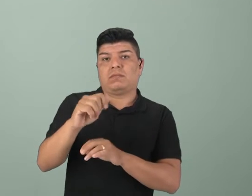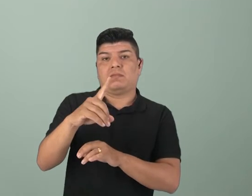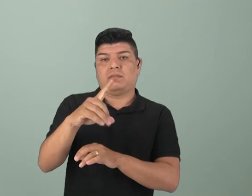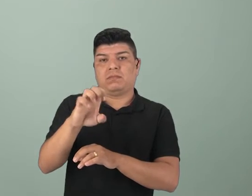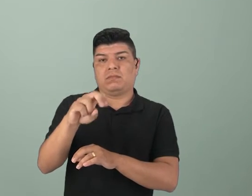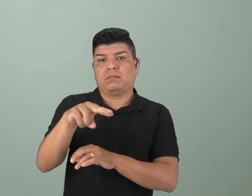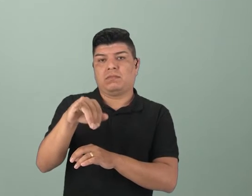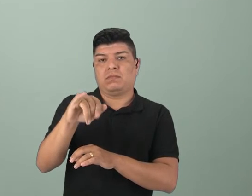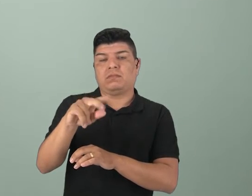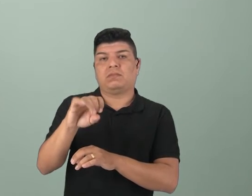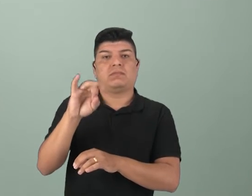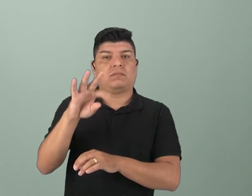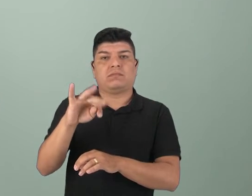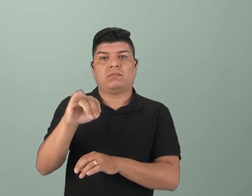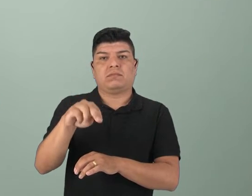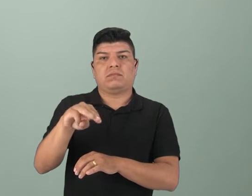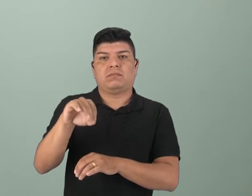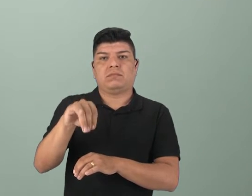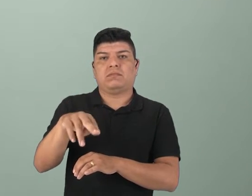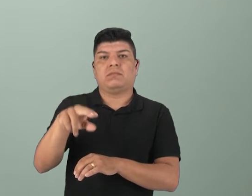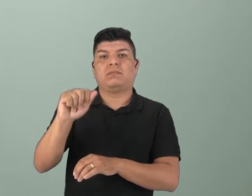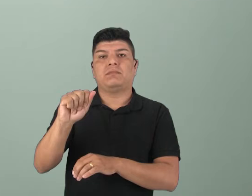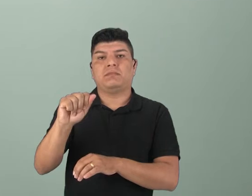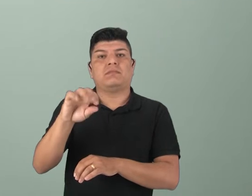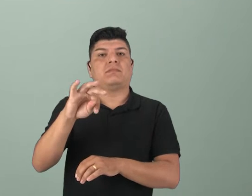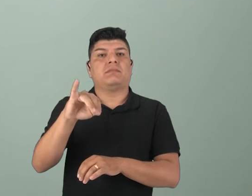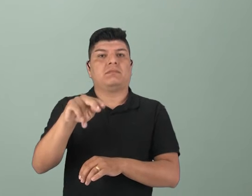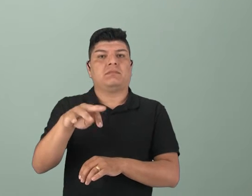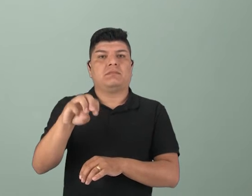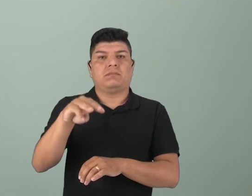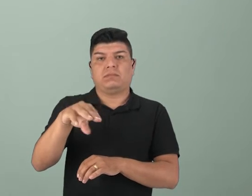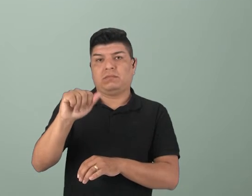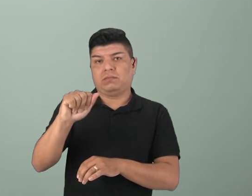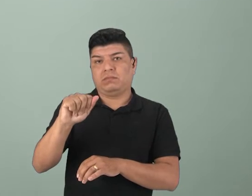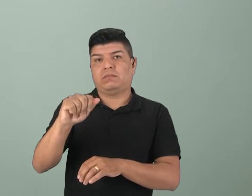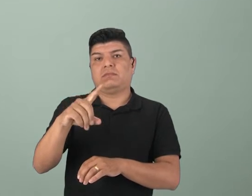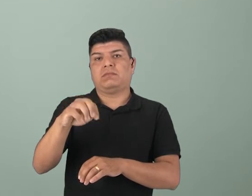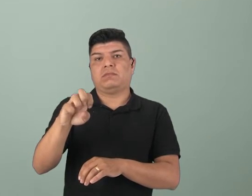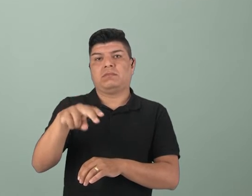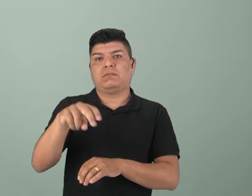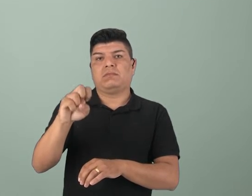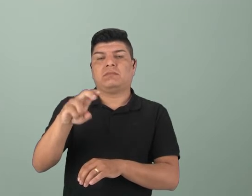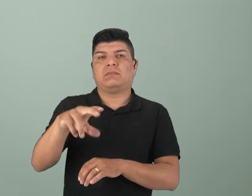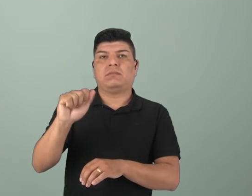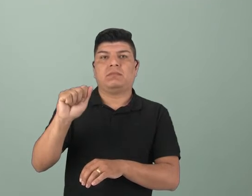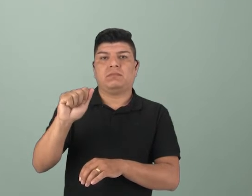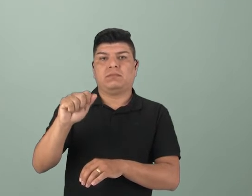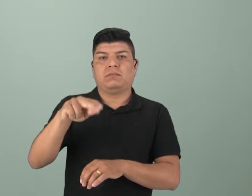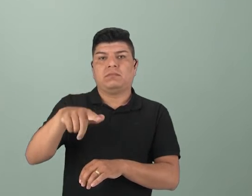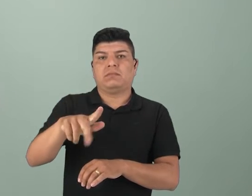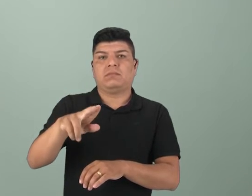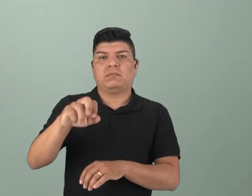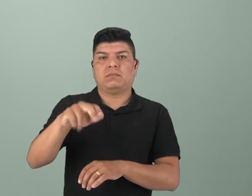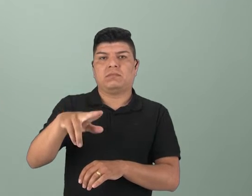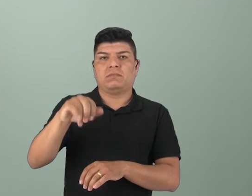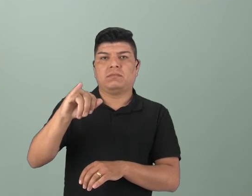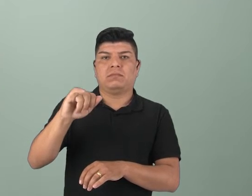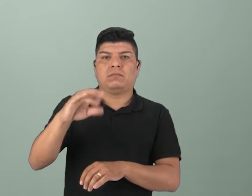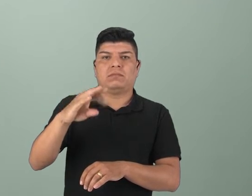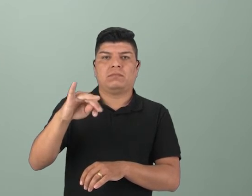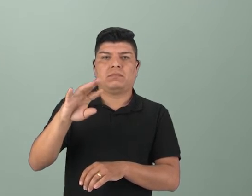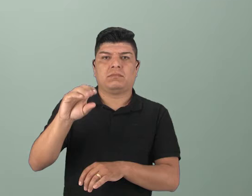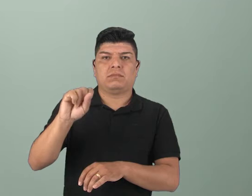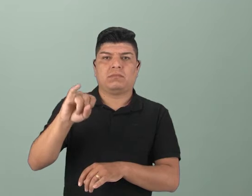consegue se encaixar com a timina. A timina só consegue se encaixar na adenina. E a guanina só consegue se encaixar na